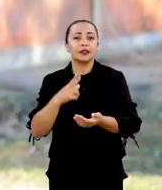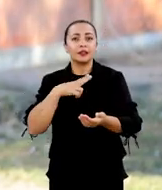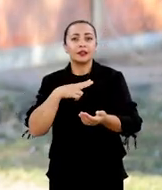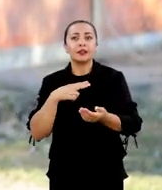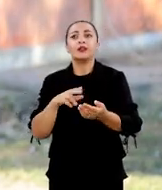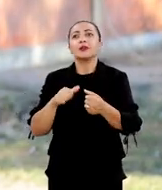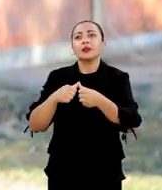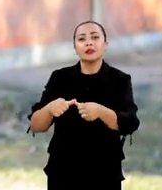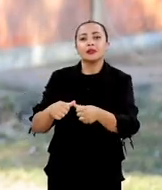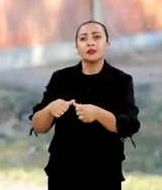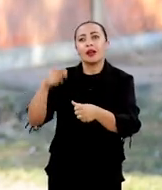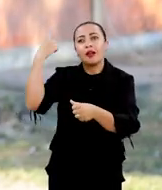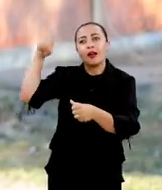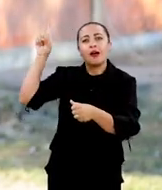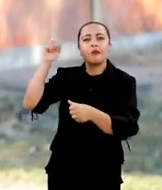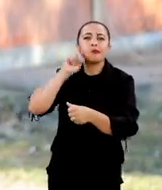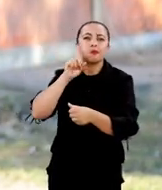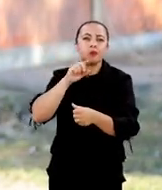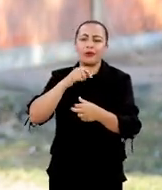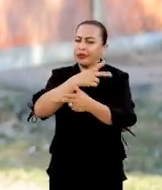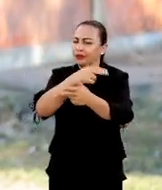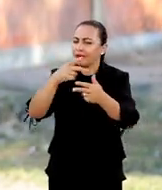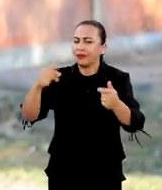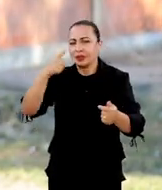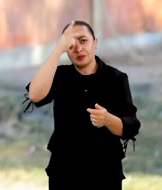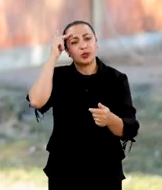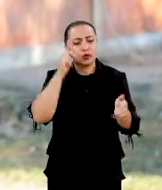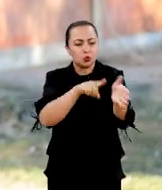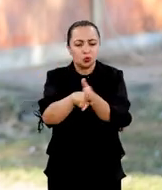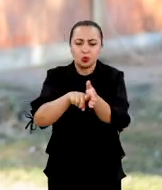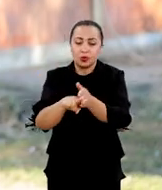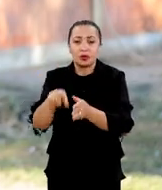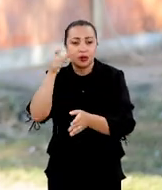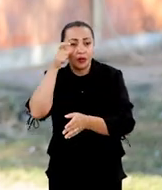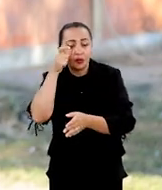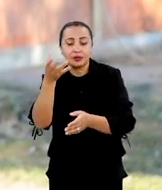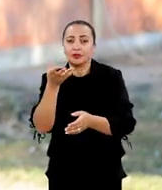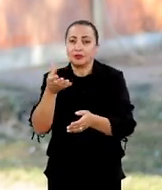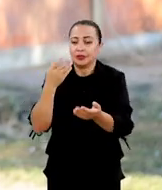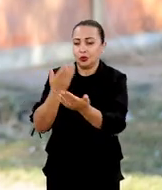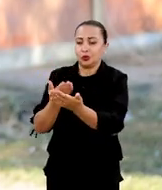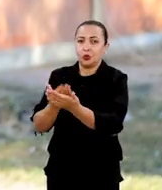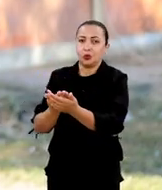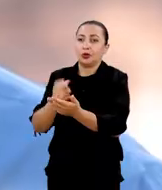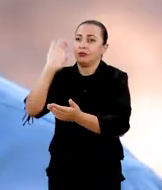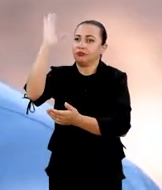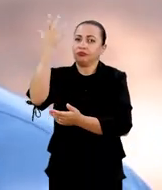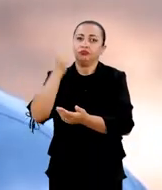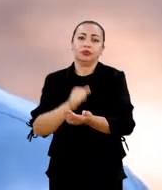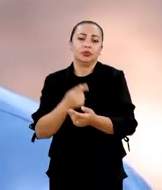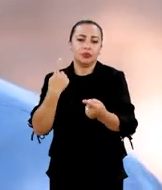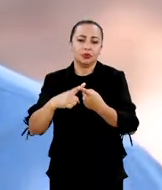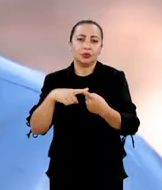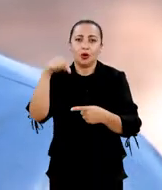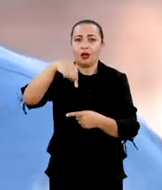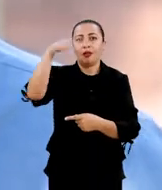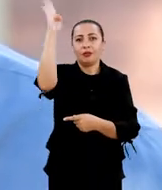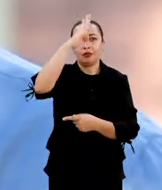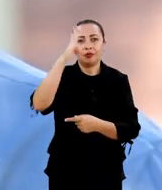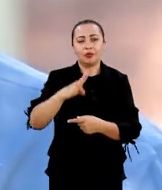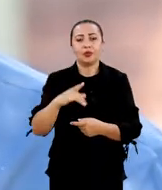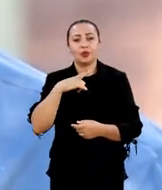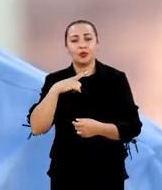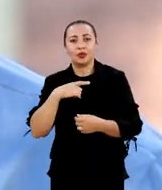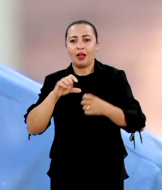Lowell, que fica em Massachusetts. Então, vários pesquisadores interessados em estudar esse fenômeno. Porque